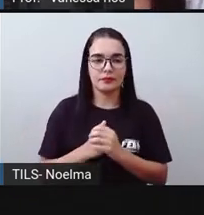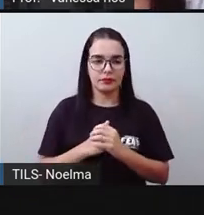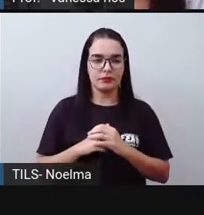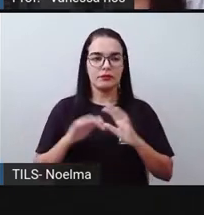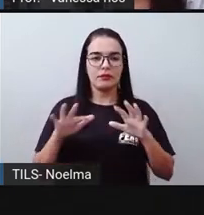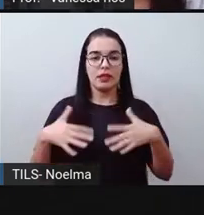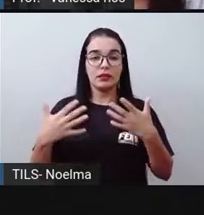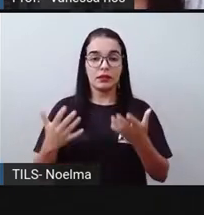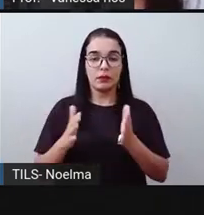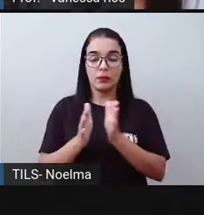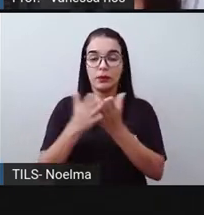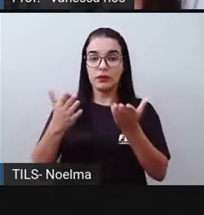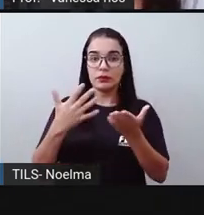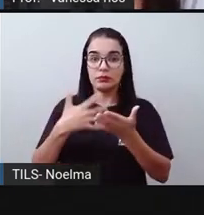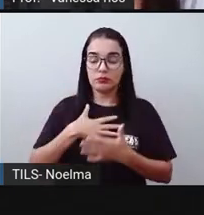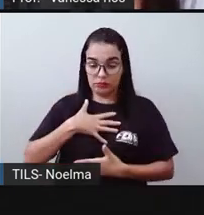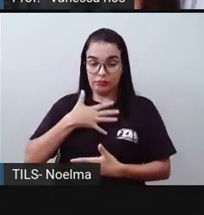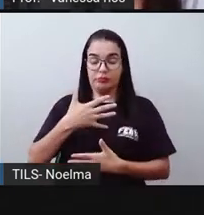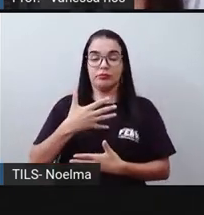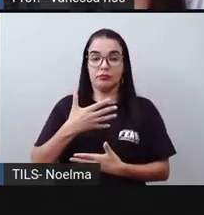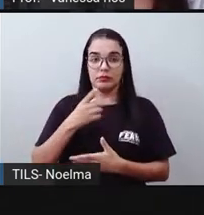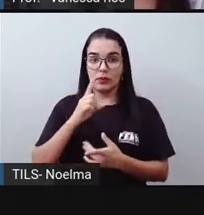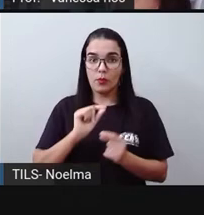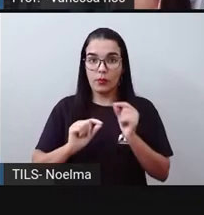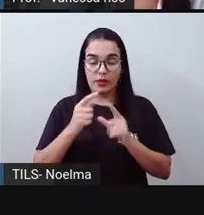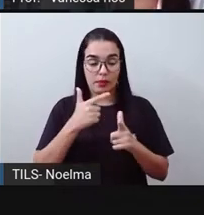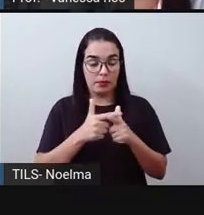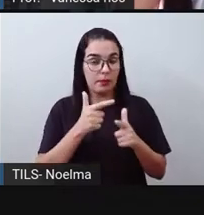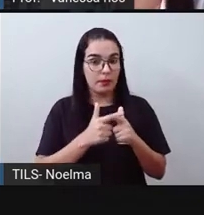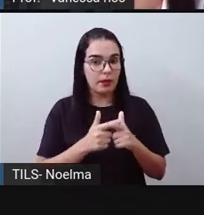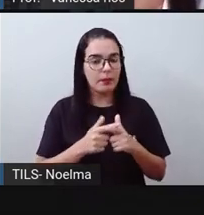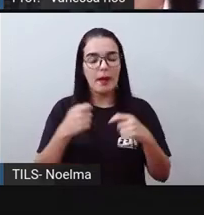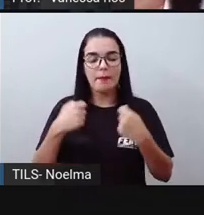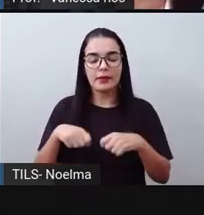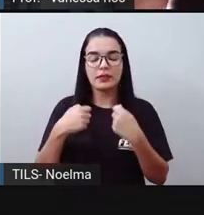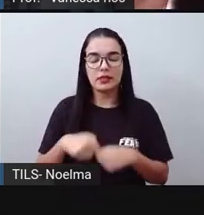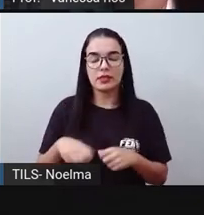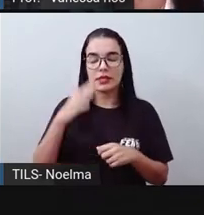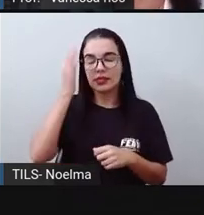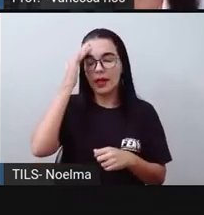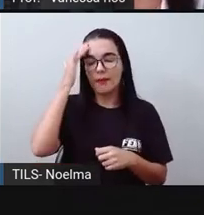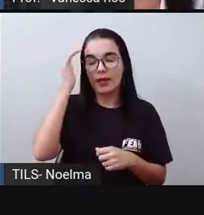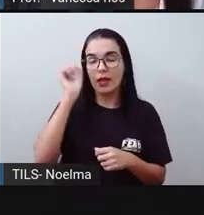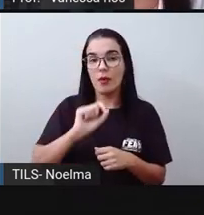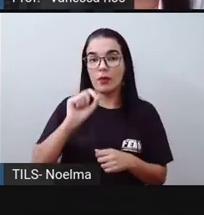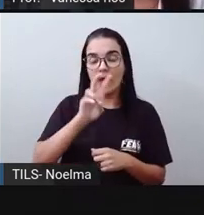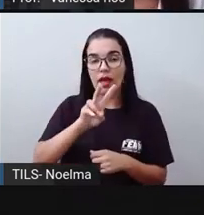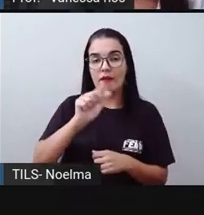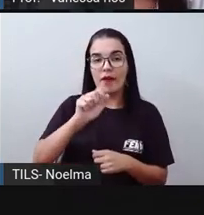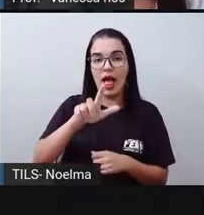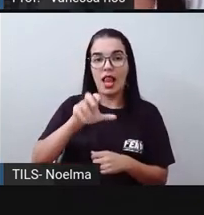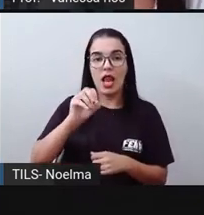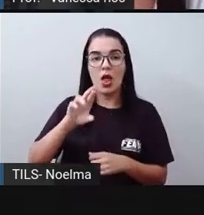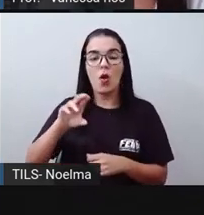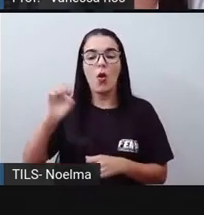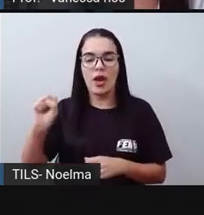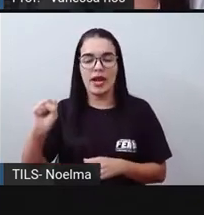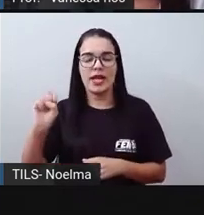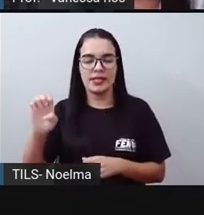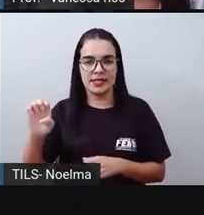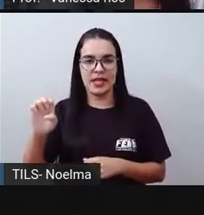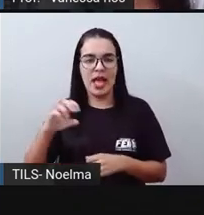problema, num primeiro momento, é identificar os valores que são oferecidos, né? Que